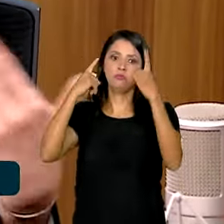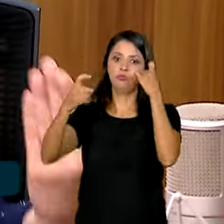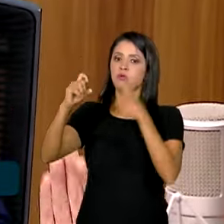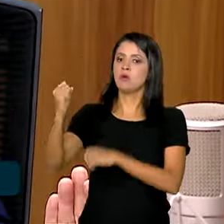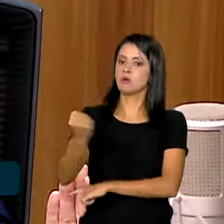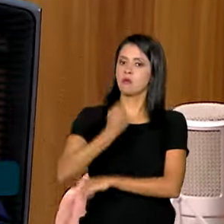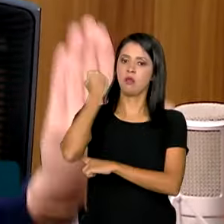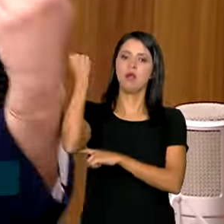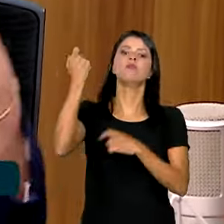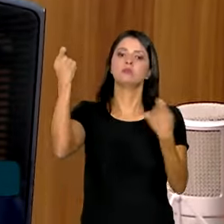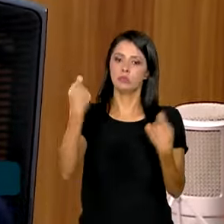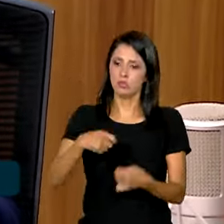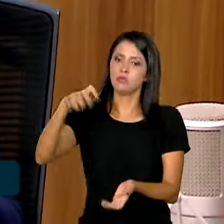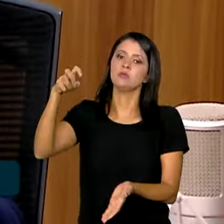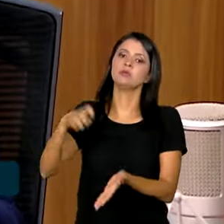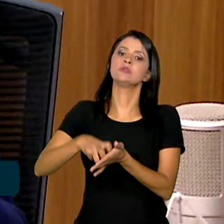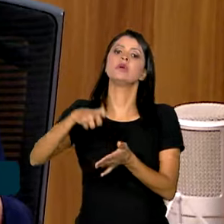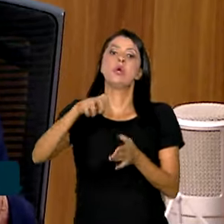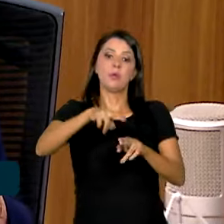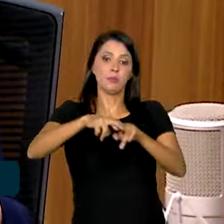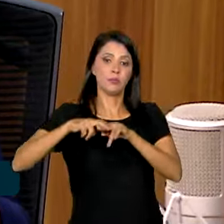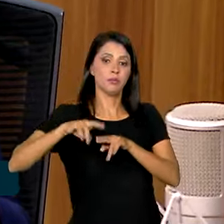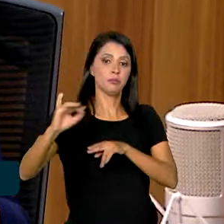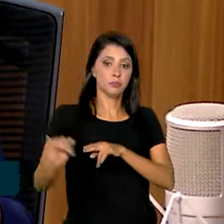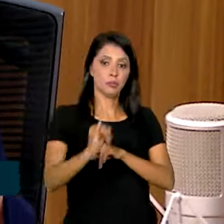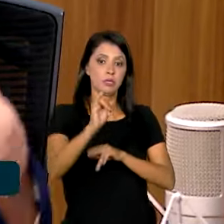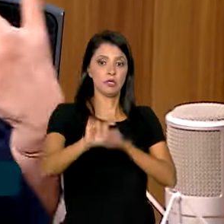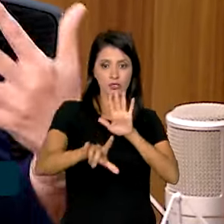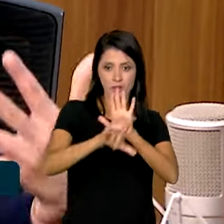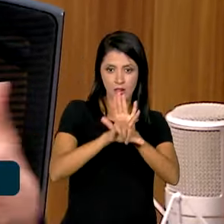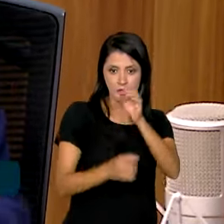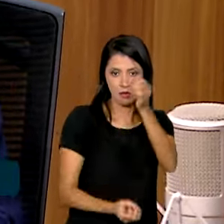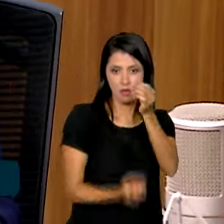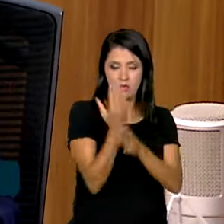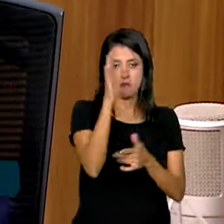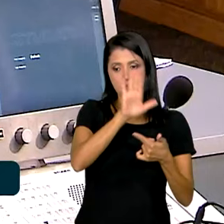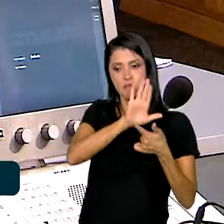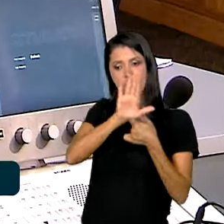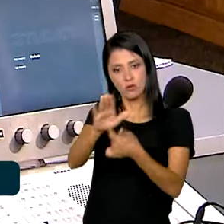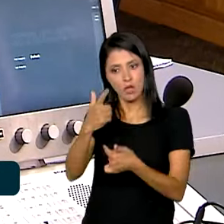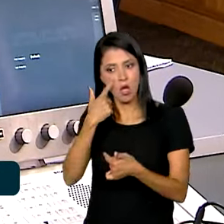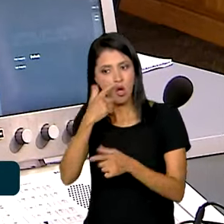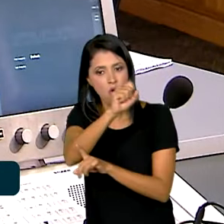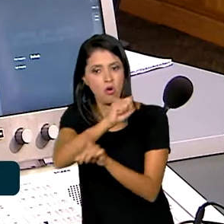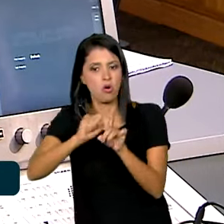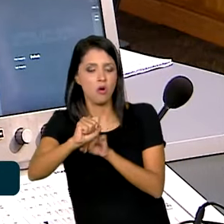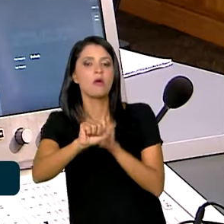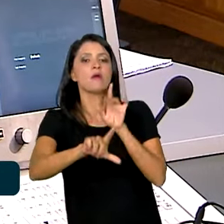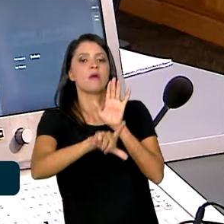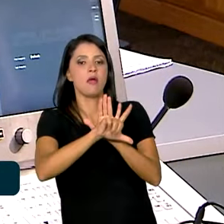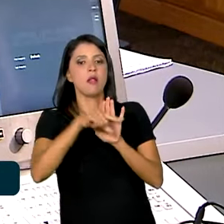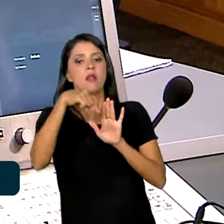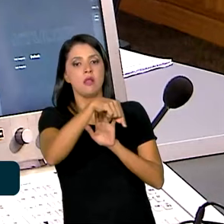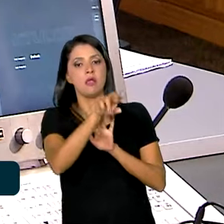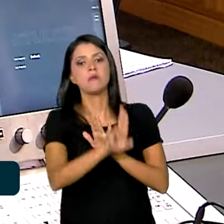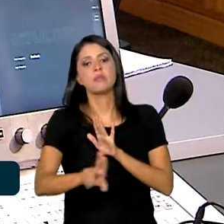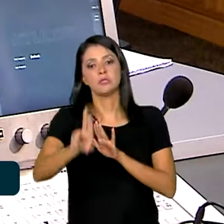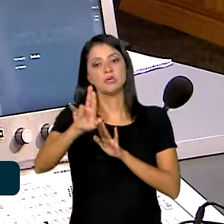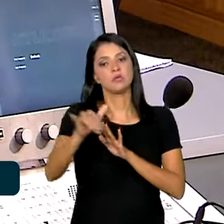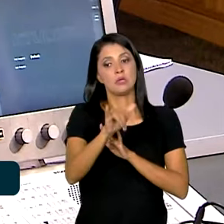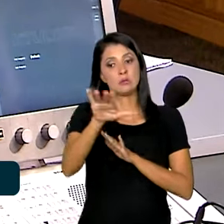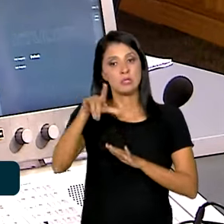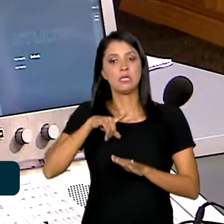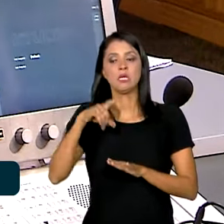grave e assim deve ser tratada. Por isso, a importância do legislador dar esse sinal para a sociedade e a lei ser um instrumento para ser utilizada nos